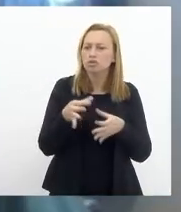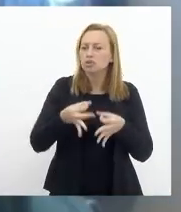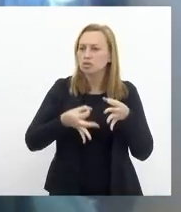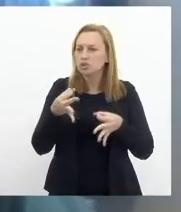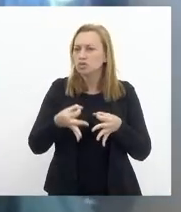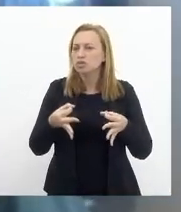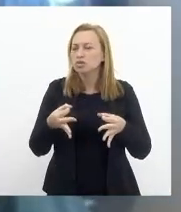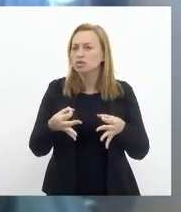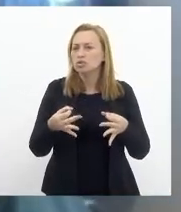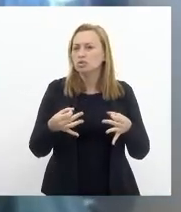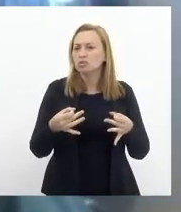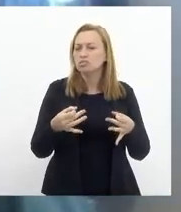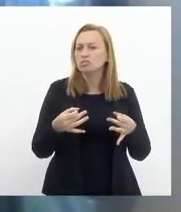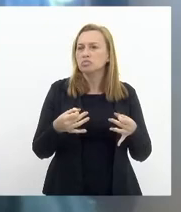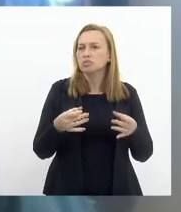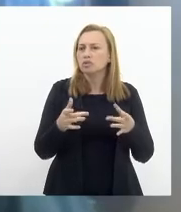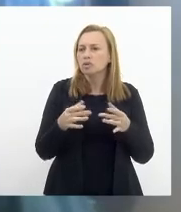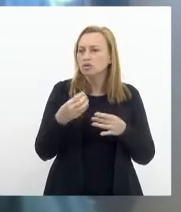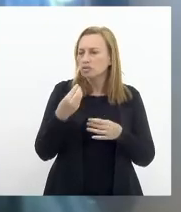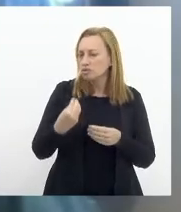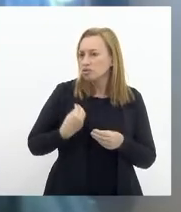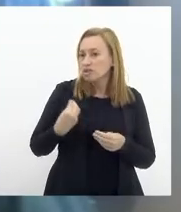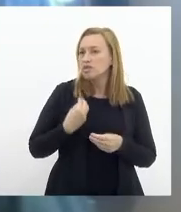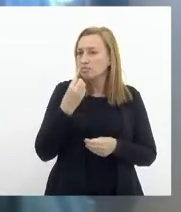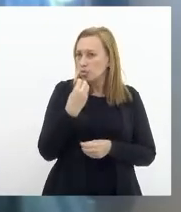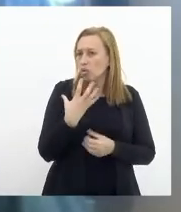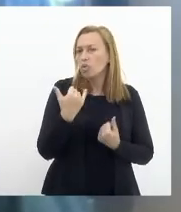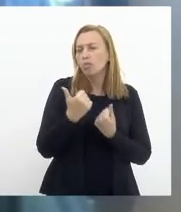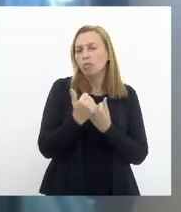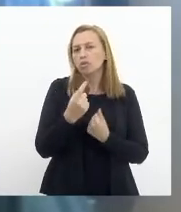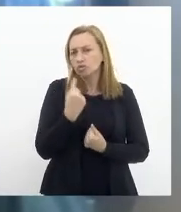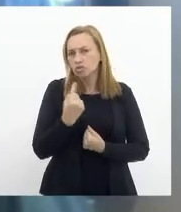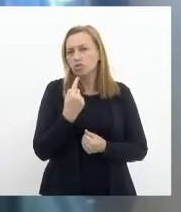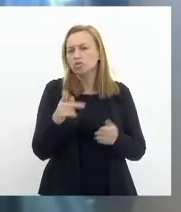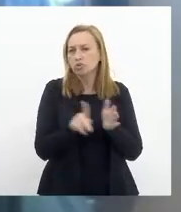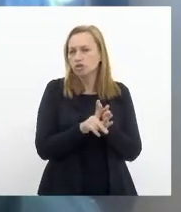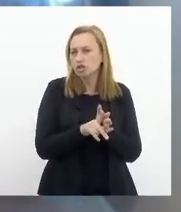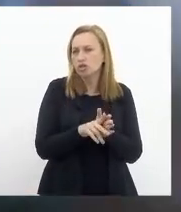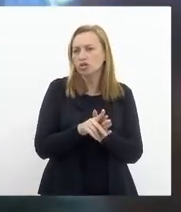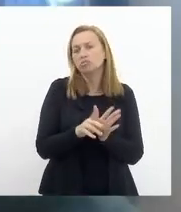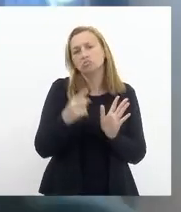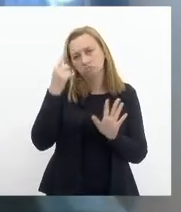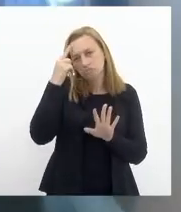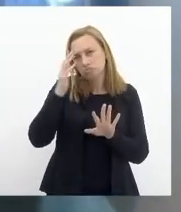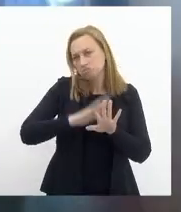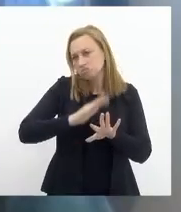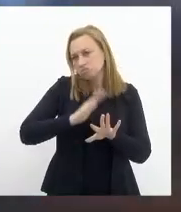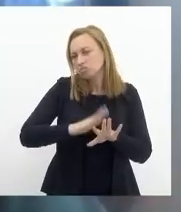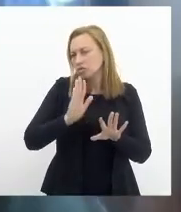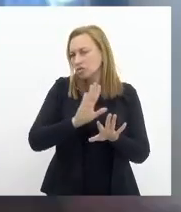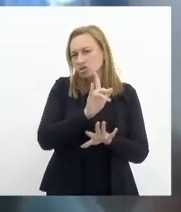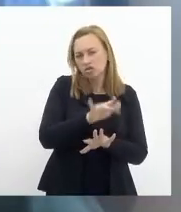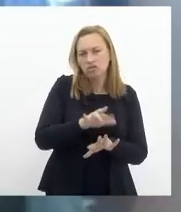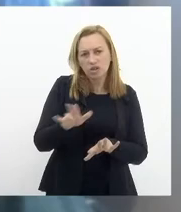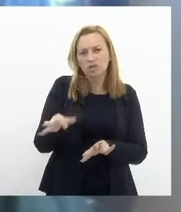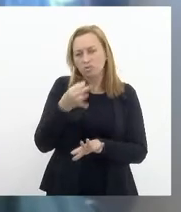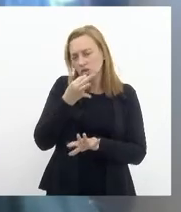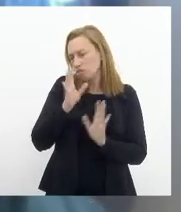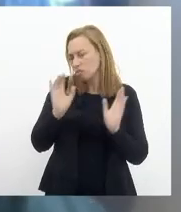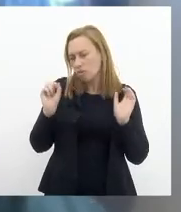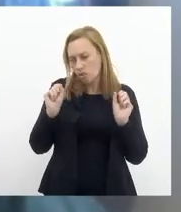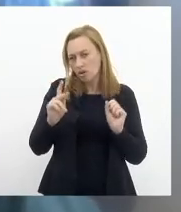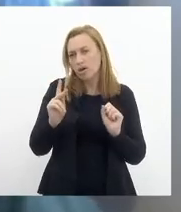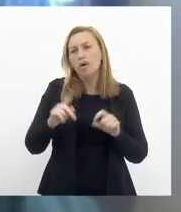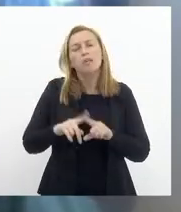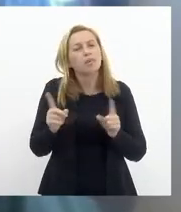uma convivência democrática ele apoia nossos projetos ecológicos e claro nós temos as nossas divergências faz parte